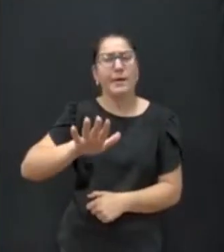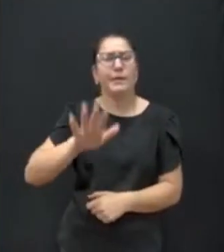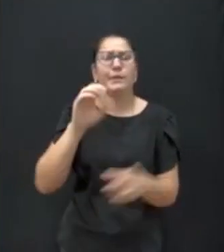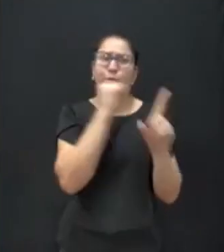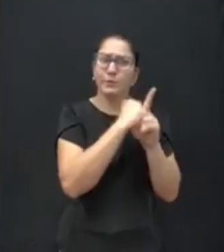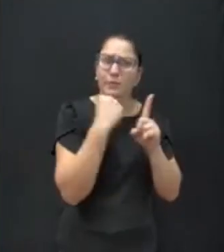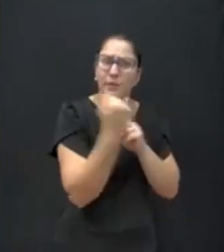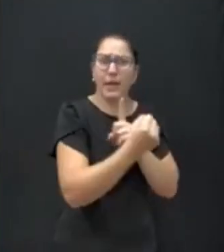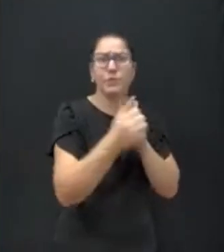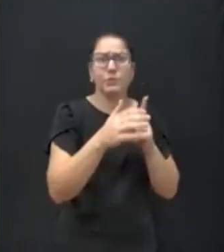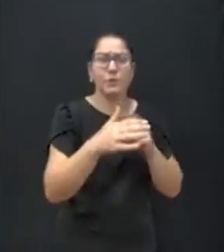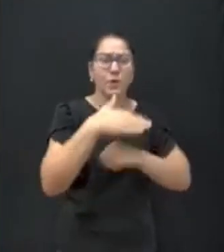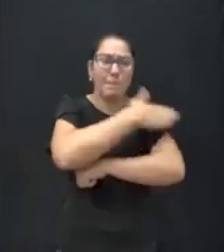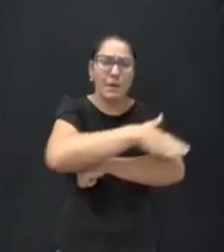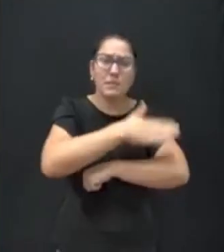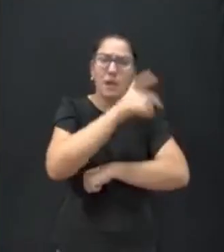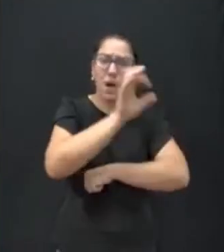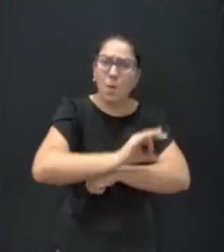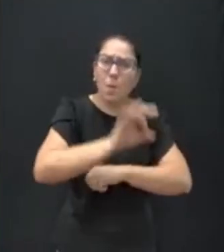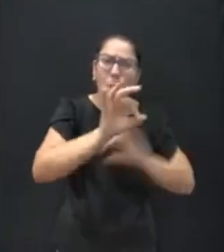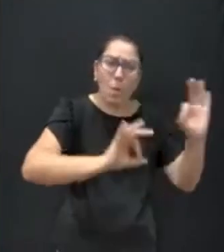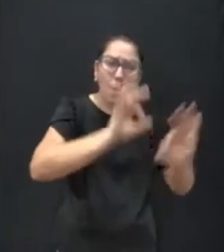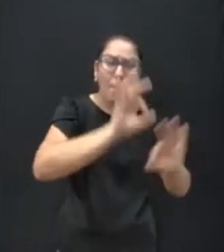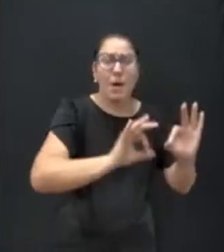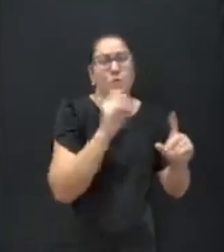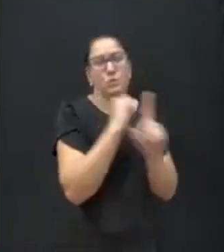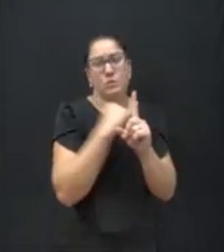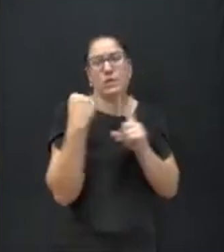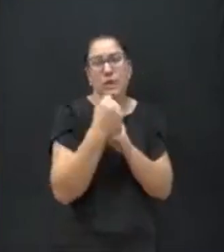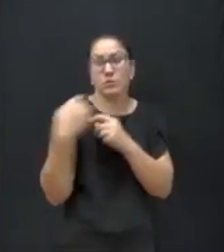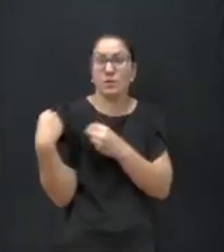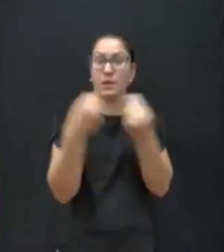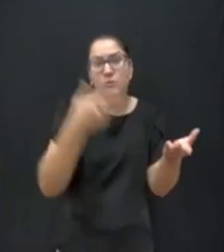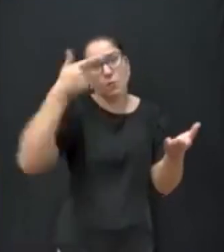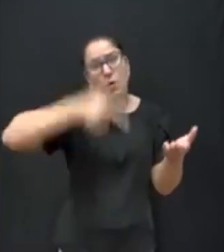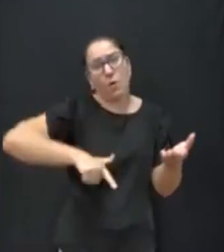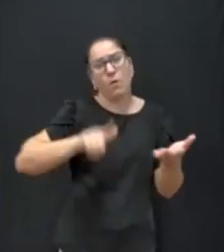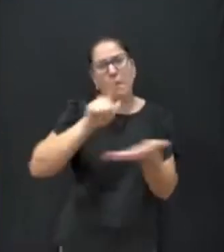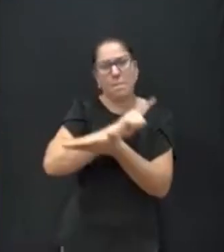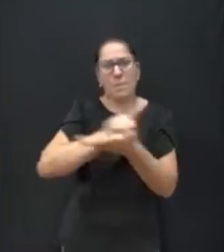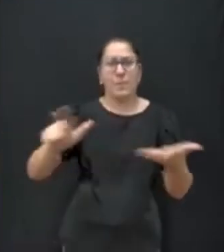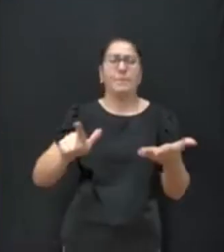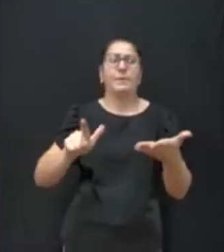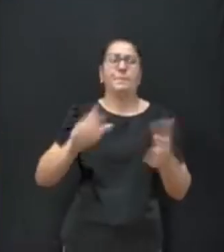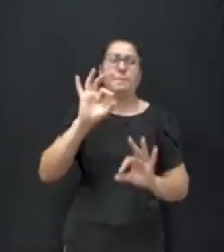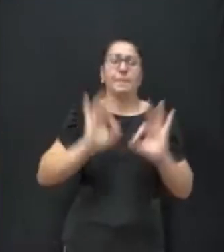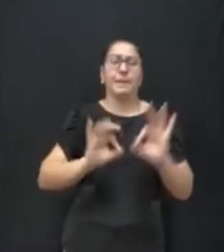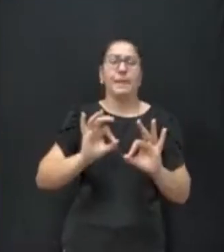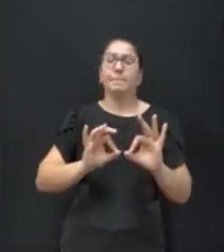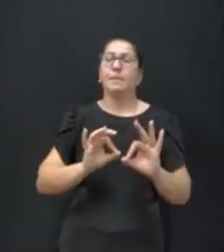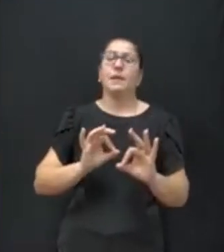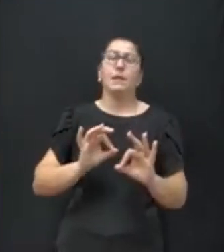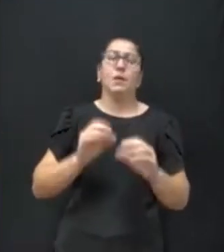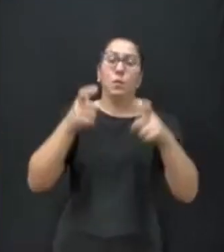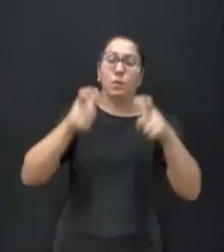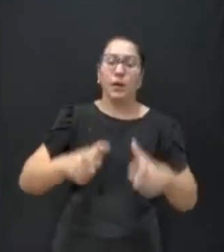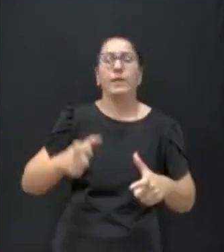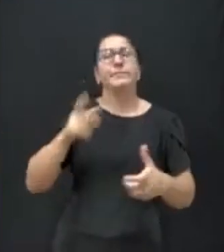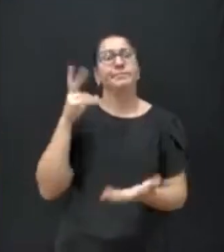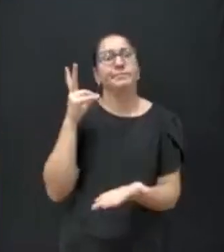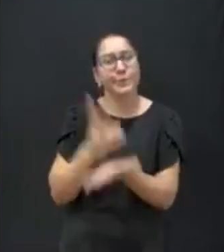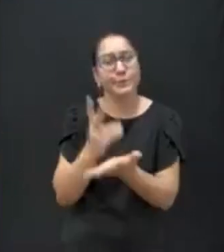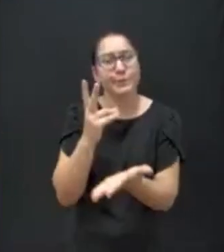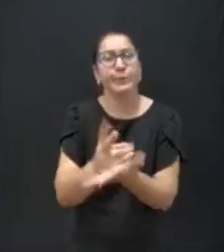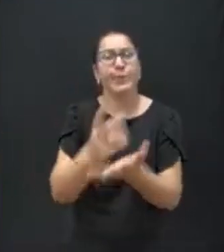à sociedade. E nós fizemos, junto com o vereador Bozoi e o vereador Genivaldo Paz, uma indicação para ter um posto permanente da Guarda Municipal,